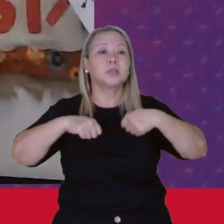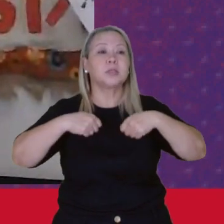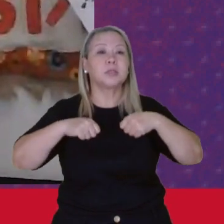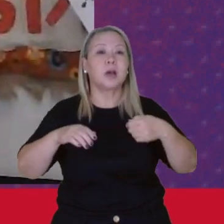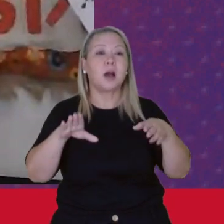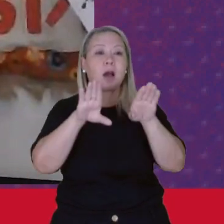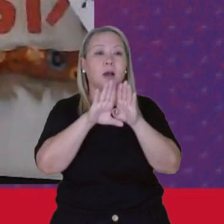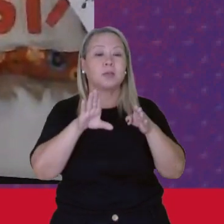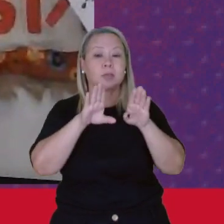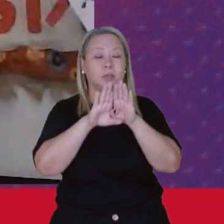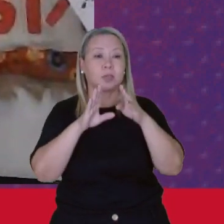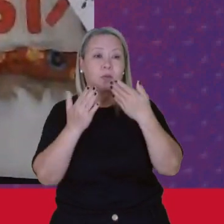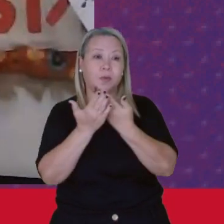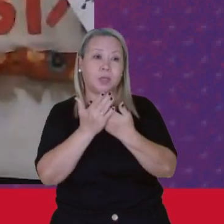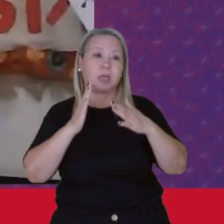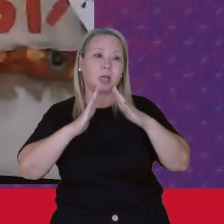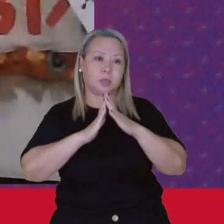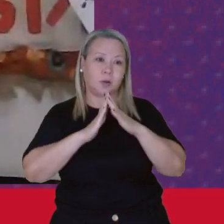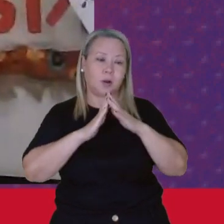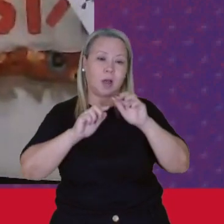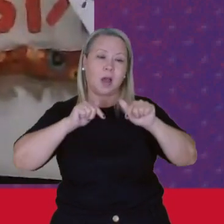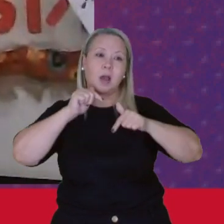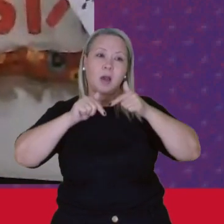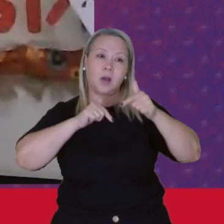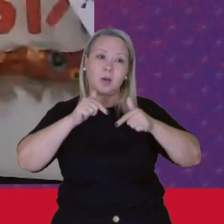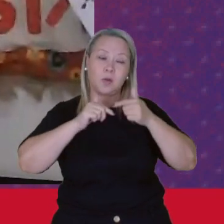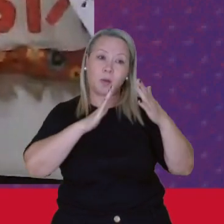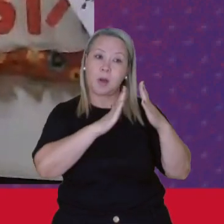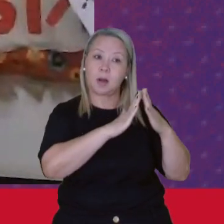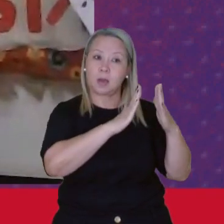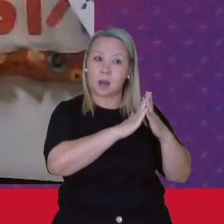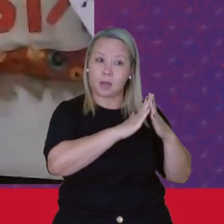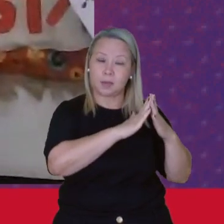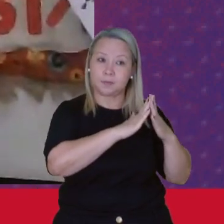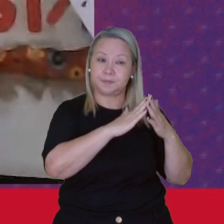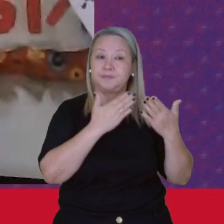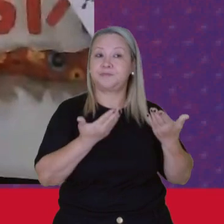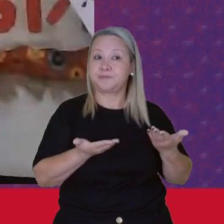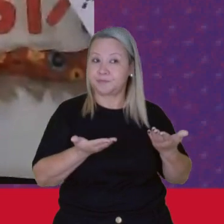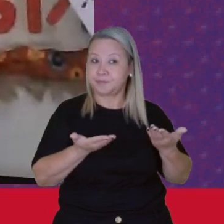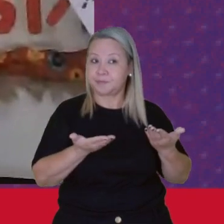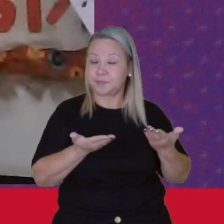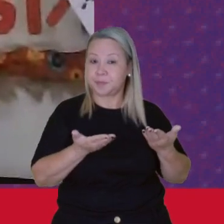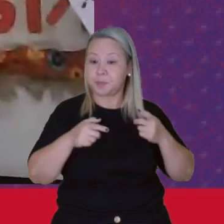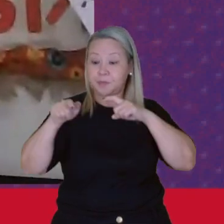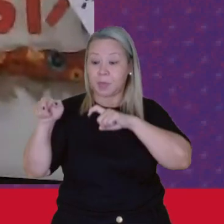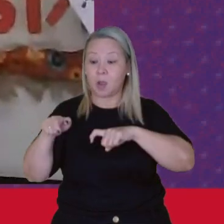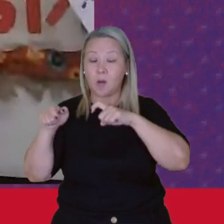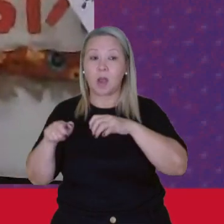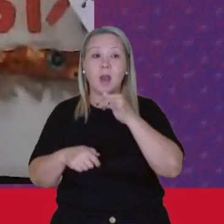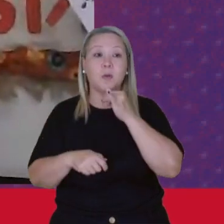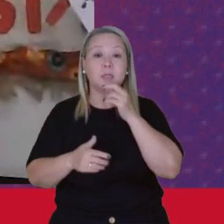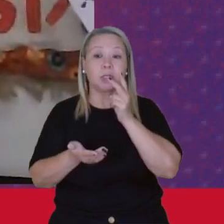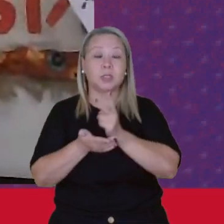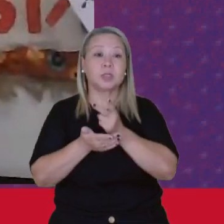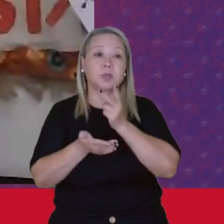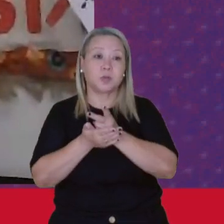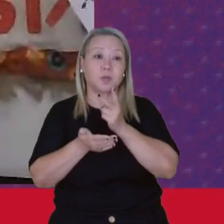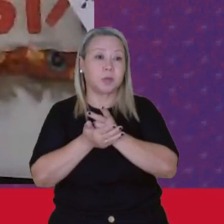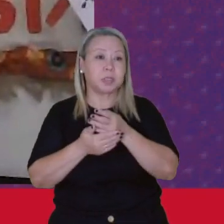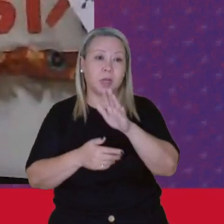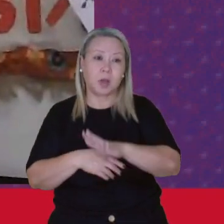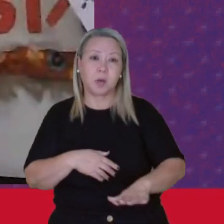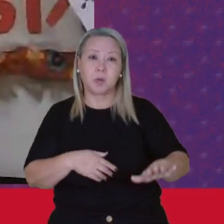fechar as escolas E o trabalho domiciliar Então no campo Então Por exemplo Se manteve Todo